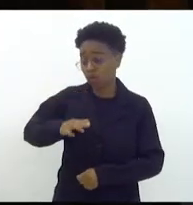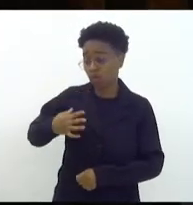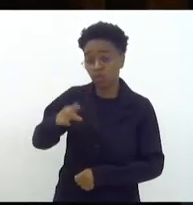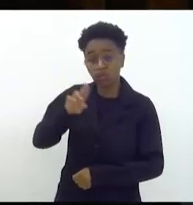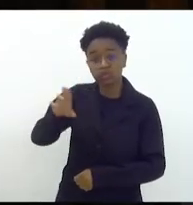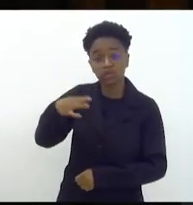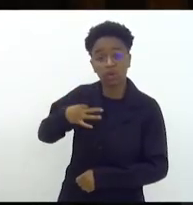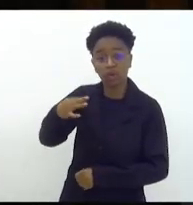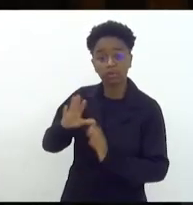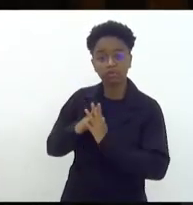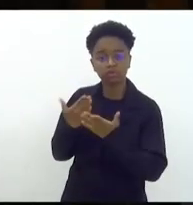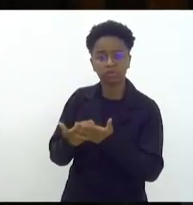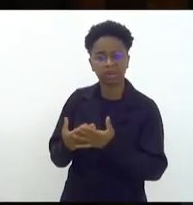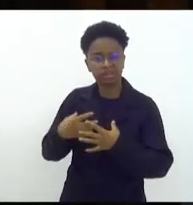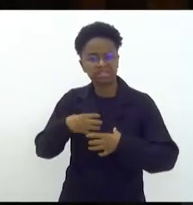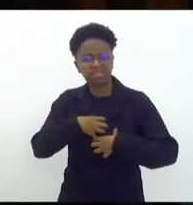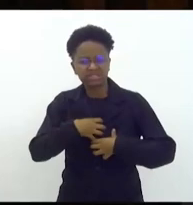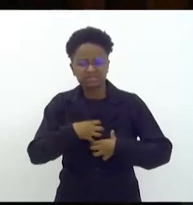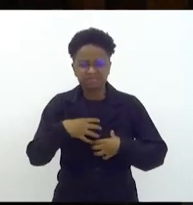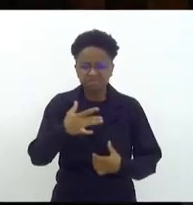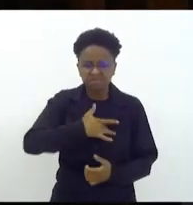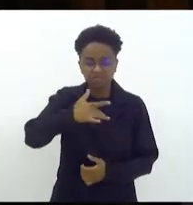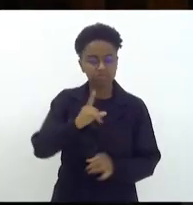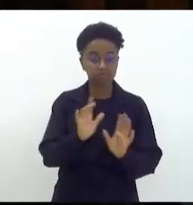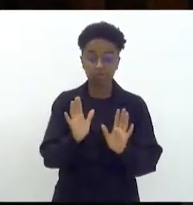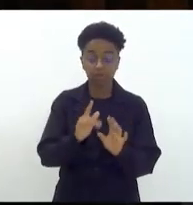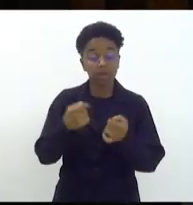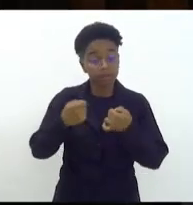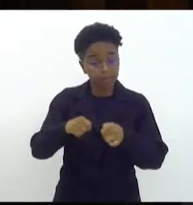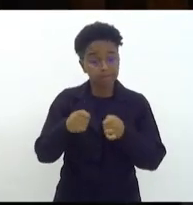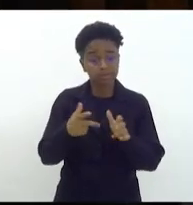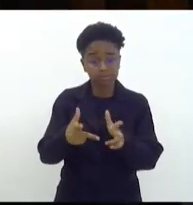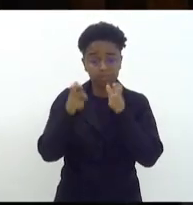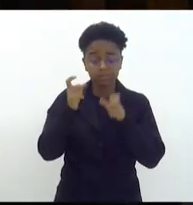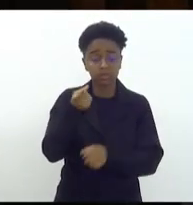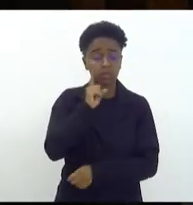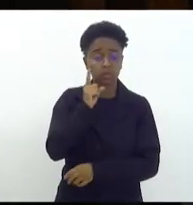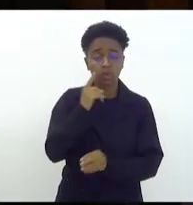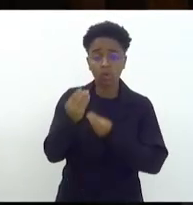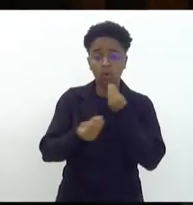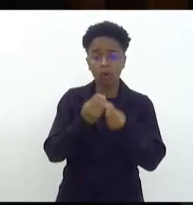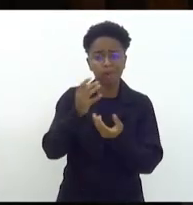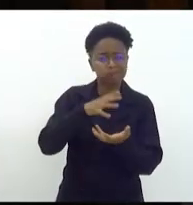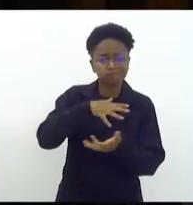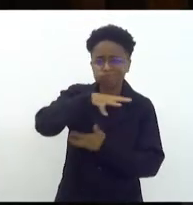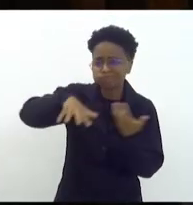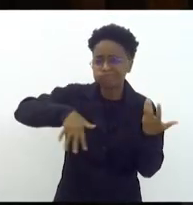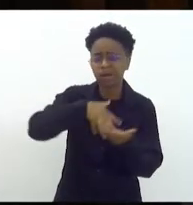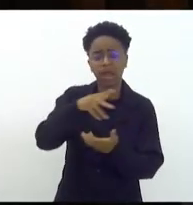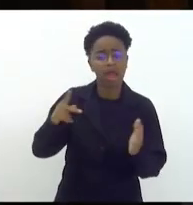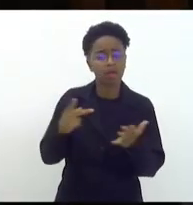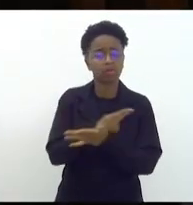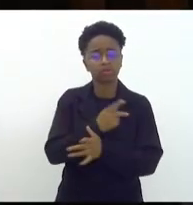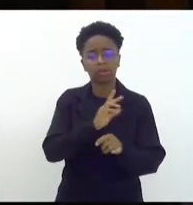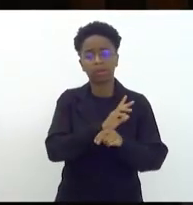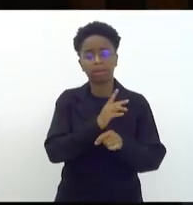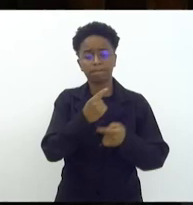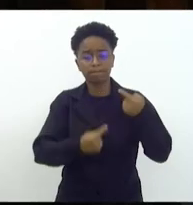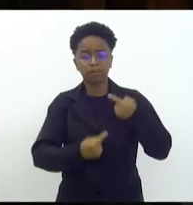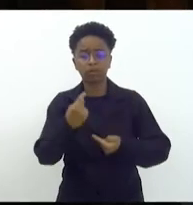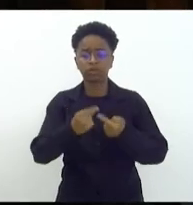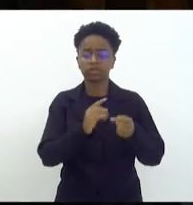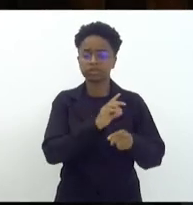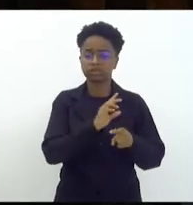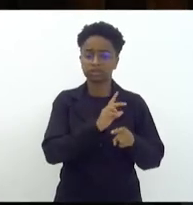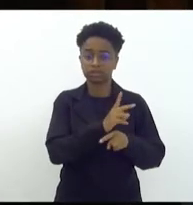sensibilizar a gente tem que se sensibilizar com a tragédia que se transformou a política de segurança do governador